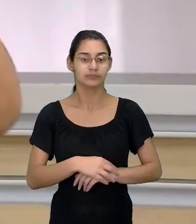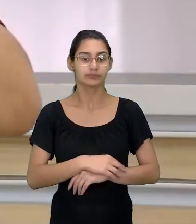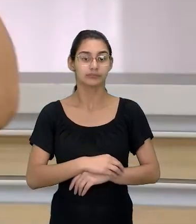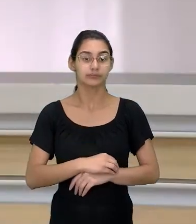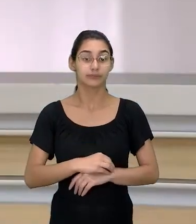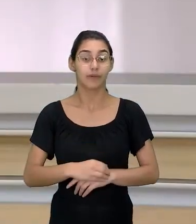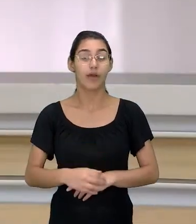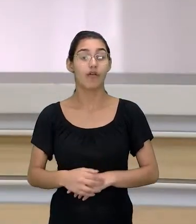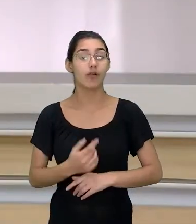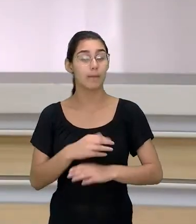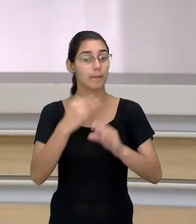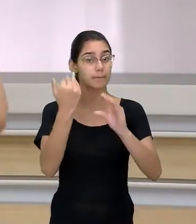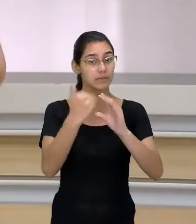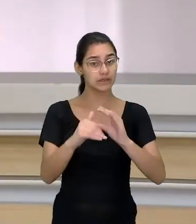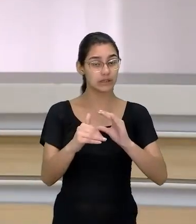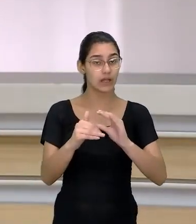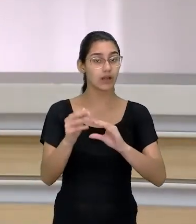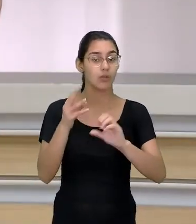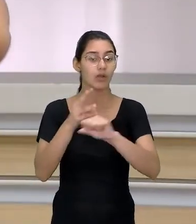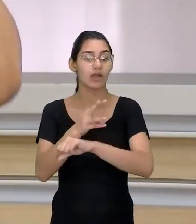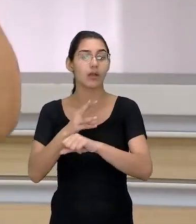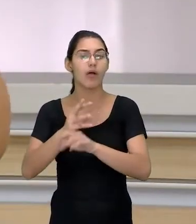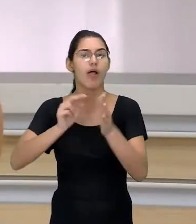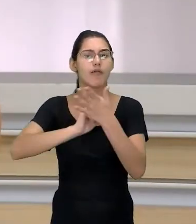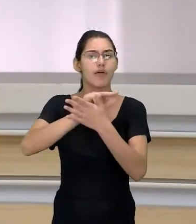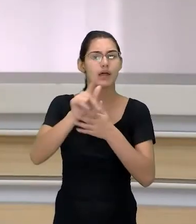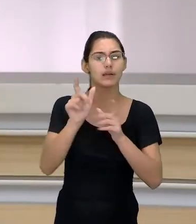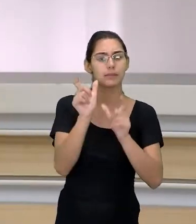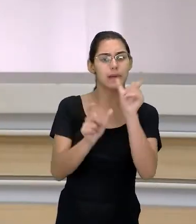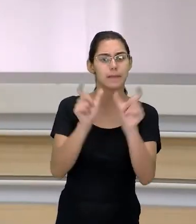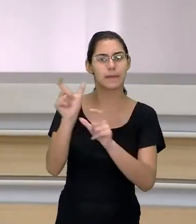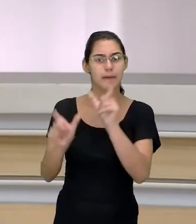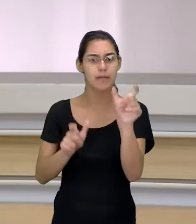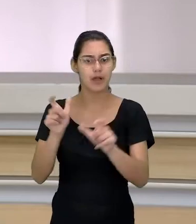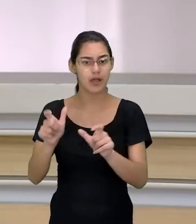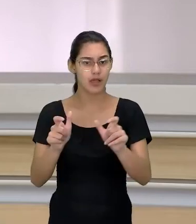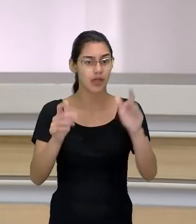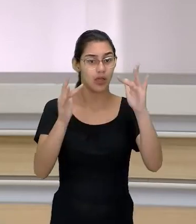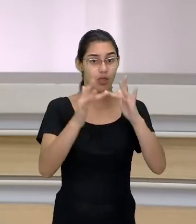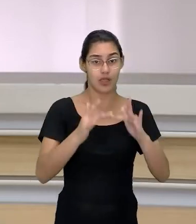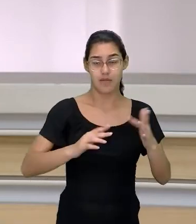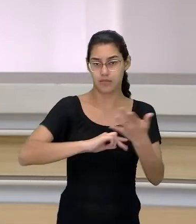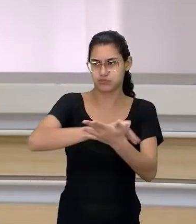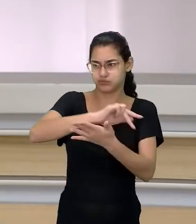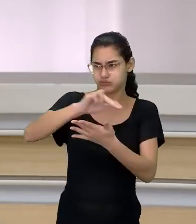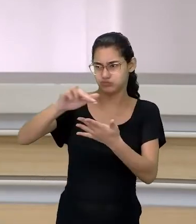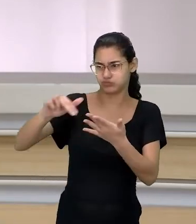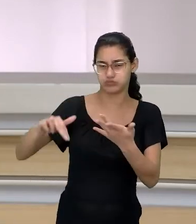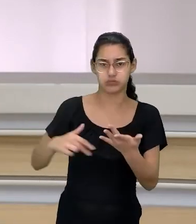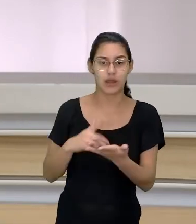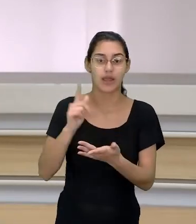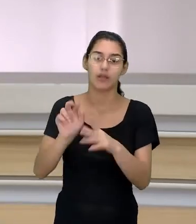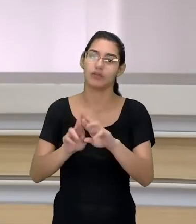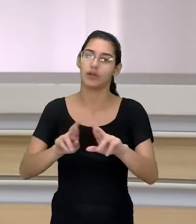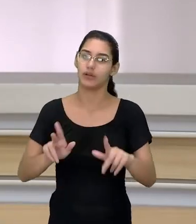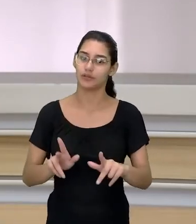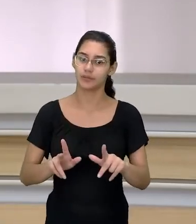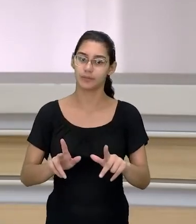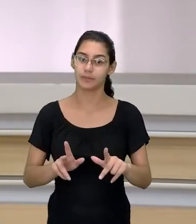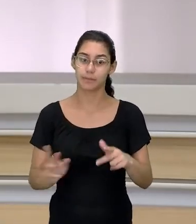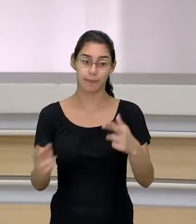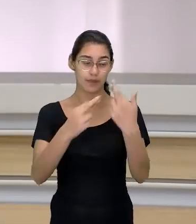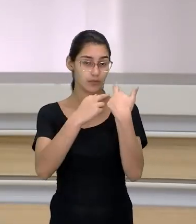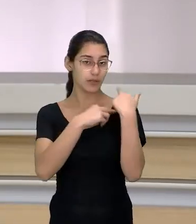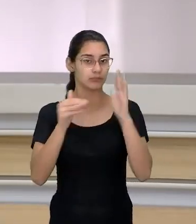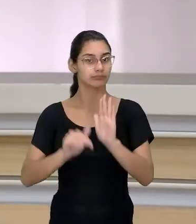jogar uma mensagem para um número de pessoas incontáveis é outra coisa. A responsabilidade